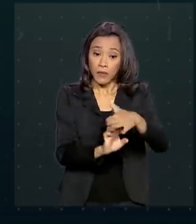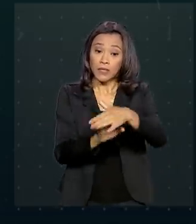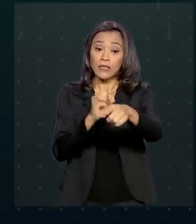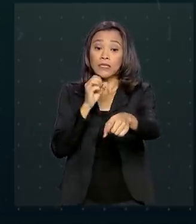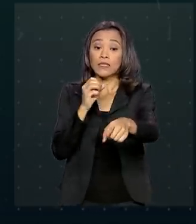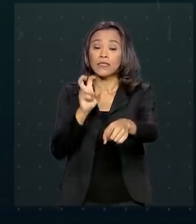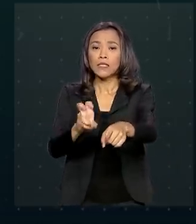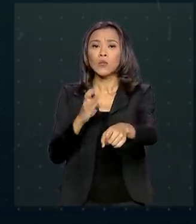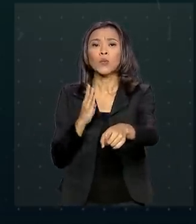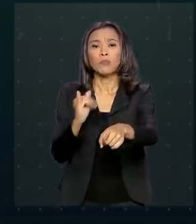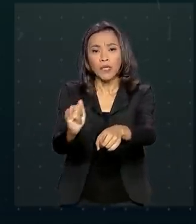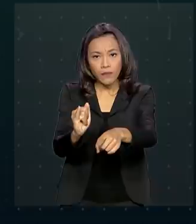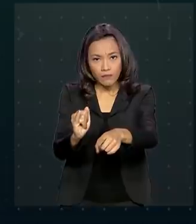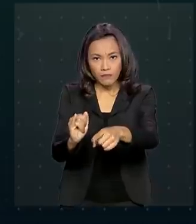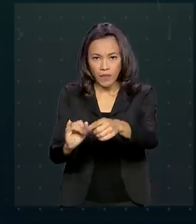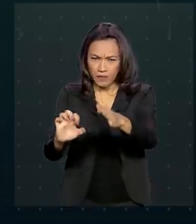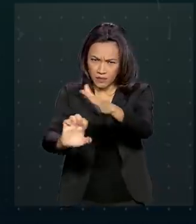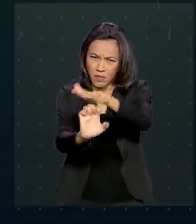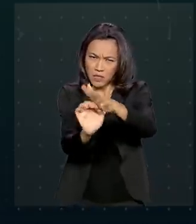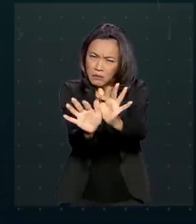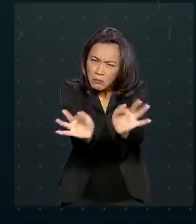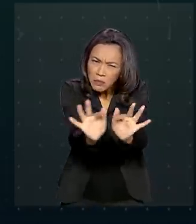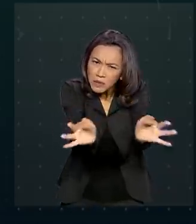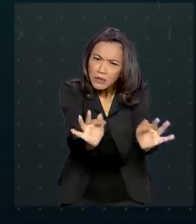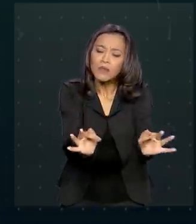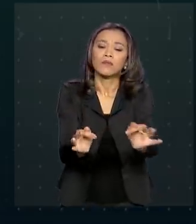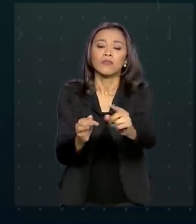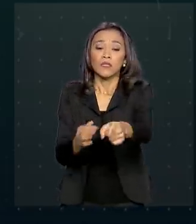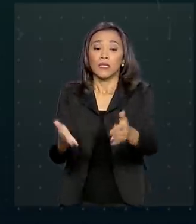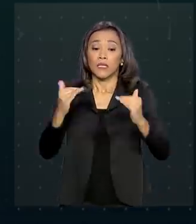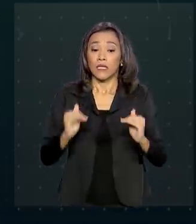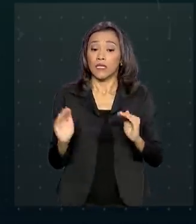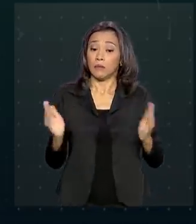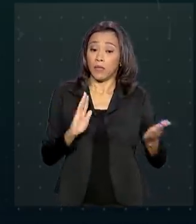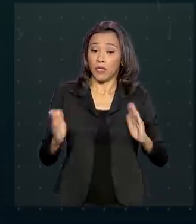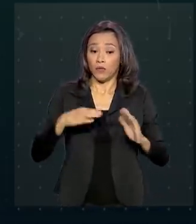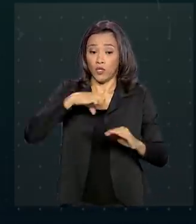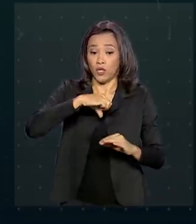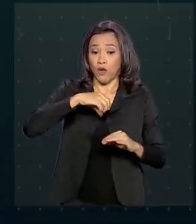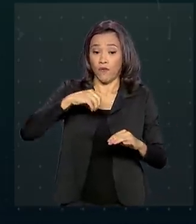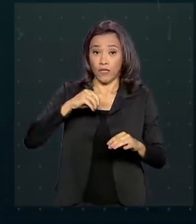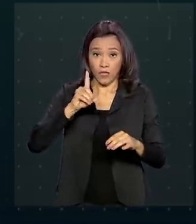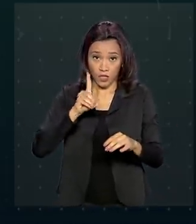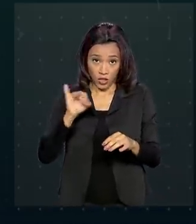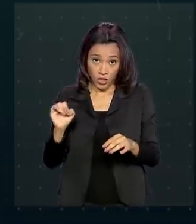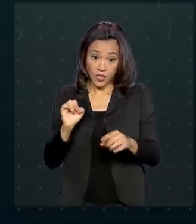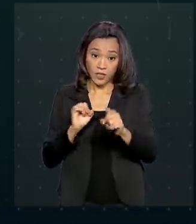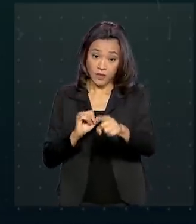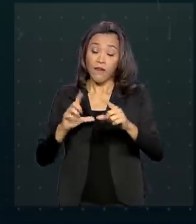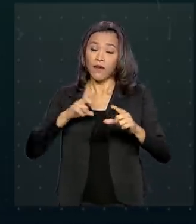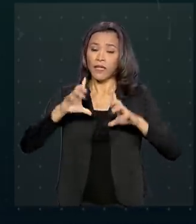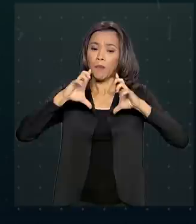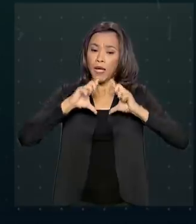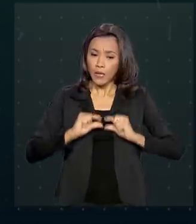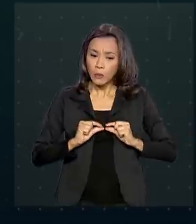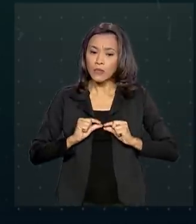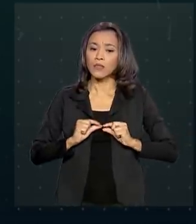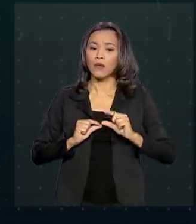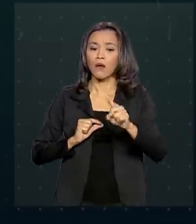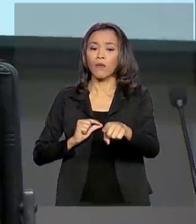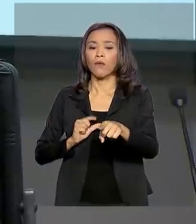crédito. E nesse período de 90 dias, as contribuições devidas ao Sistema S vão sofrer redução de